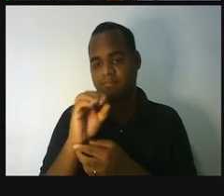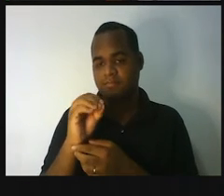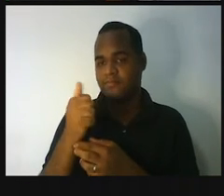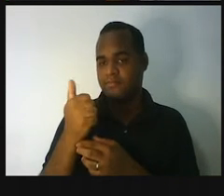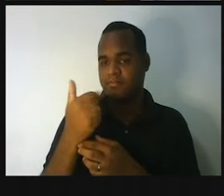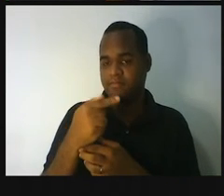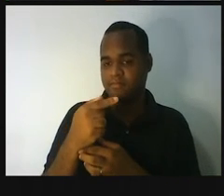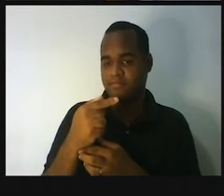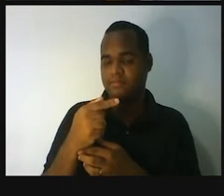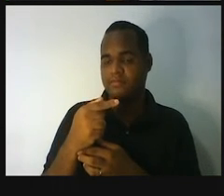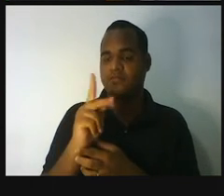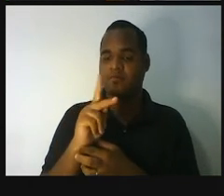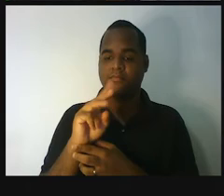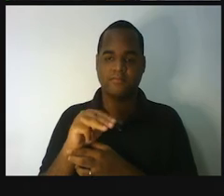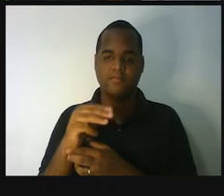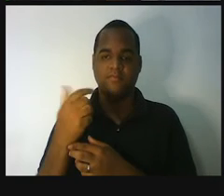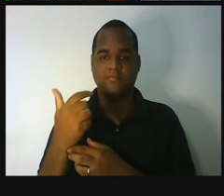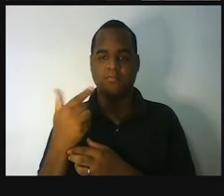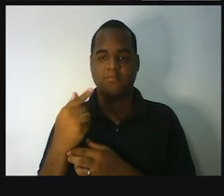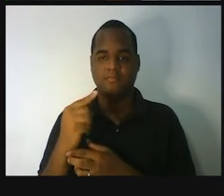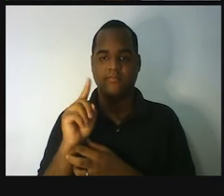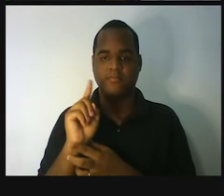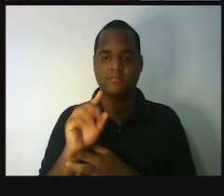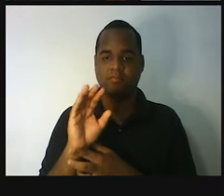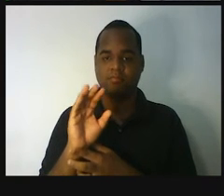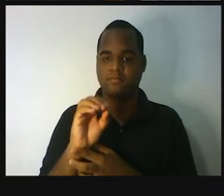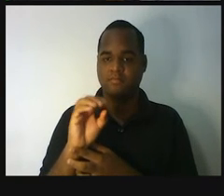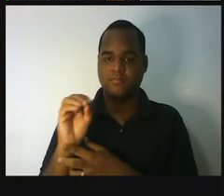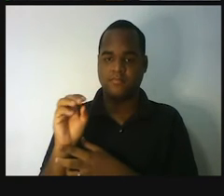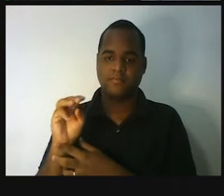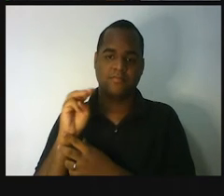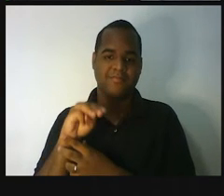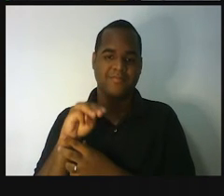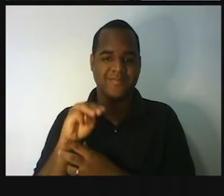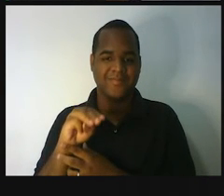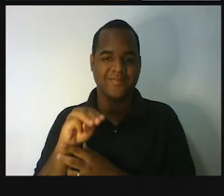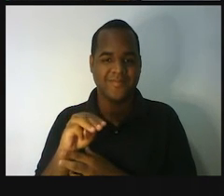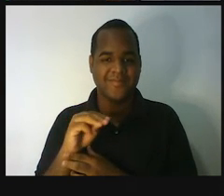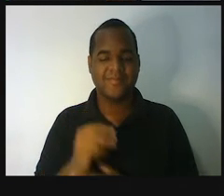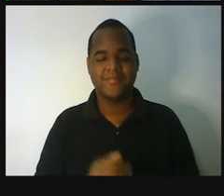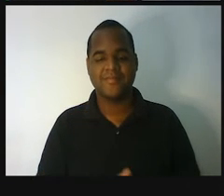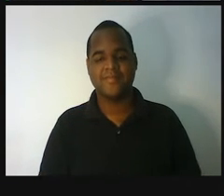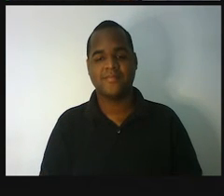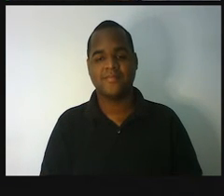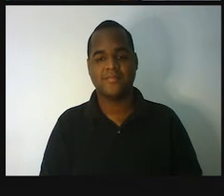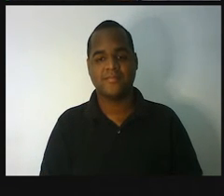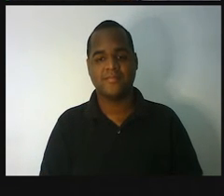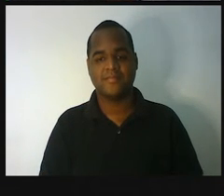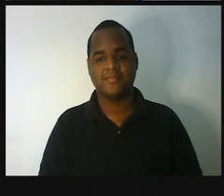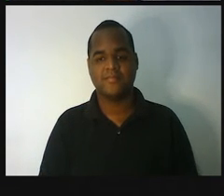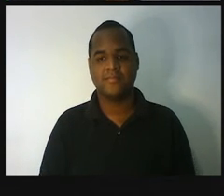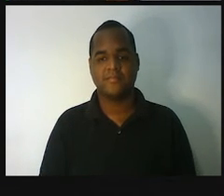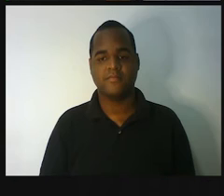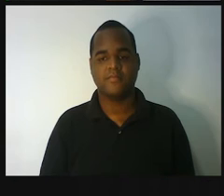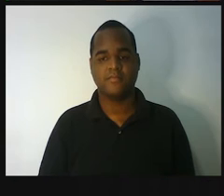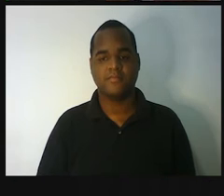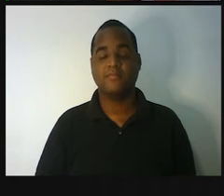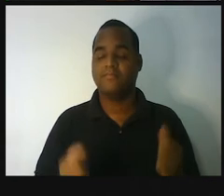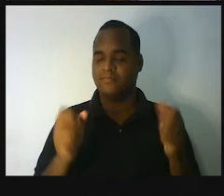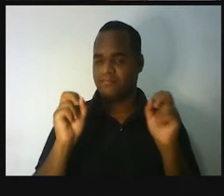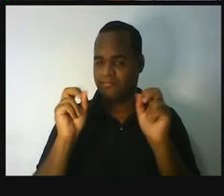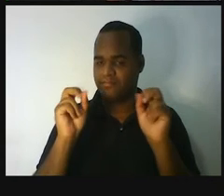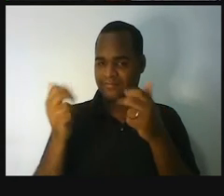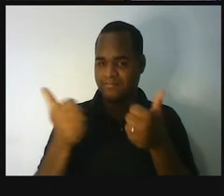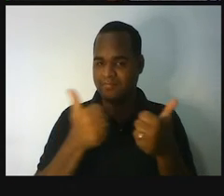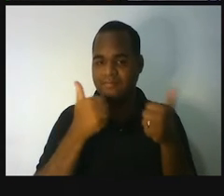equivalem a 17 mil metros. Tá bom? Isso